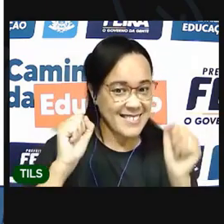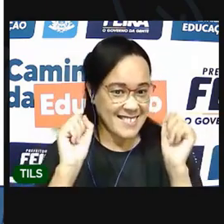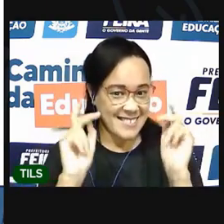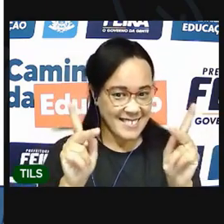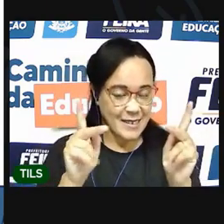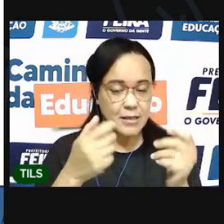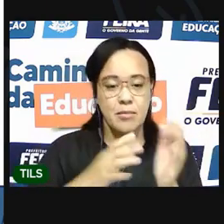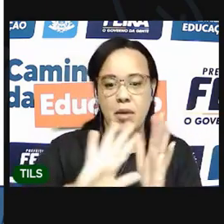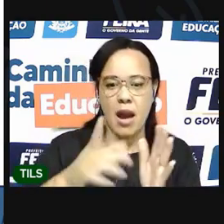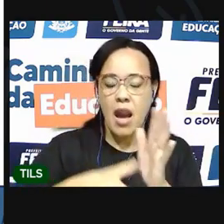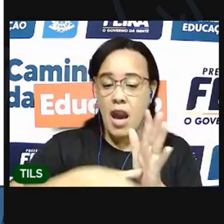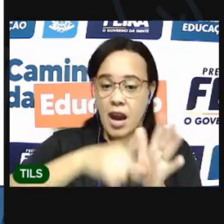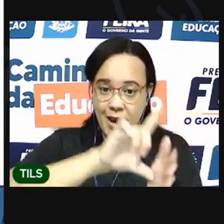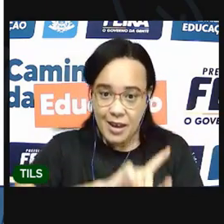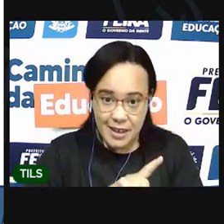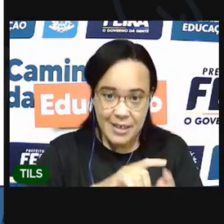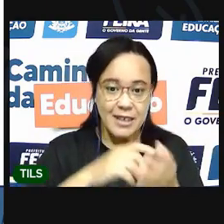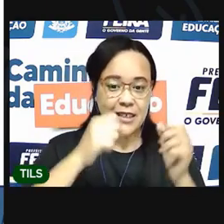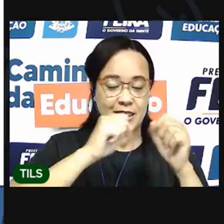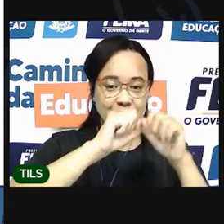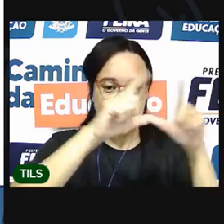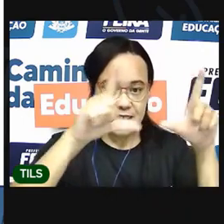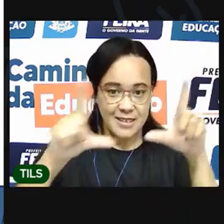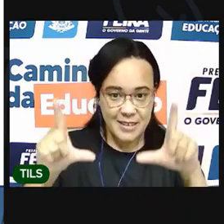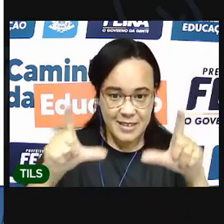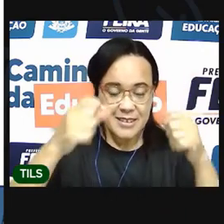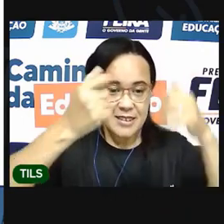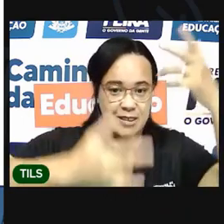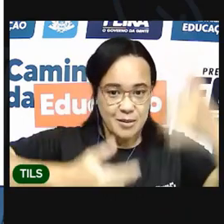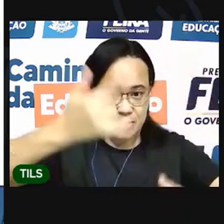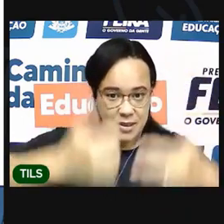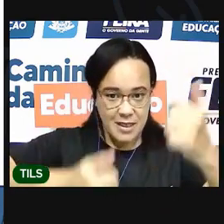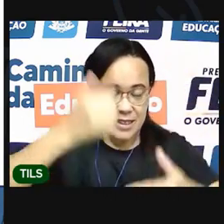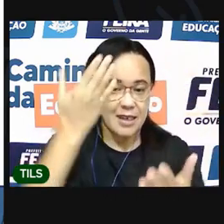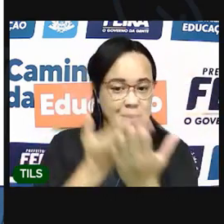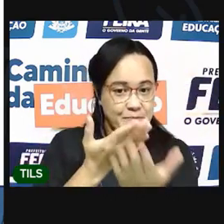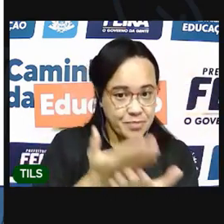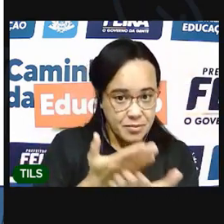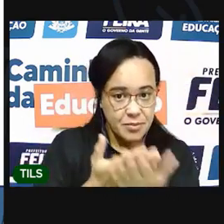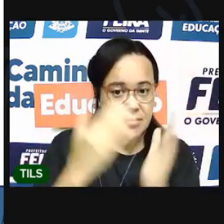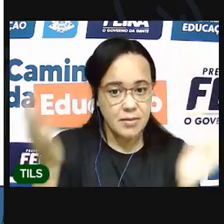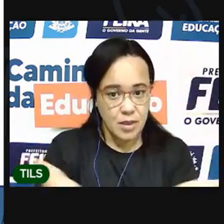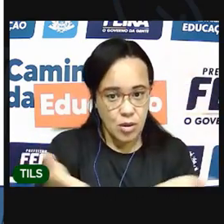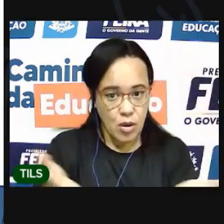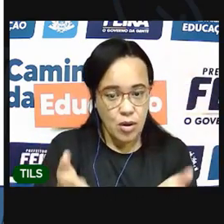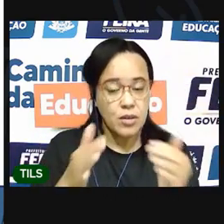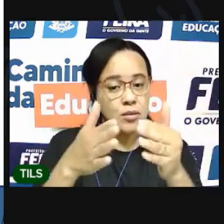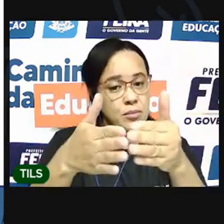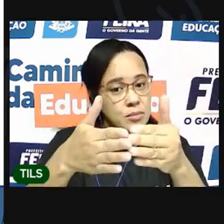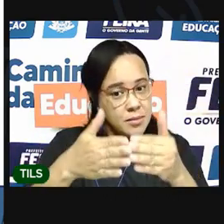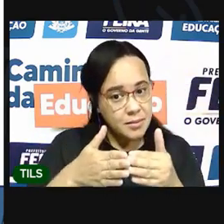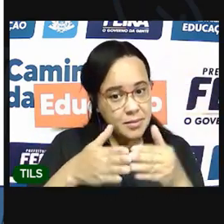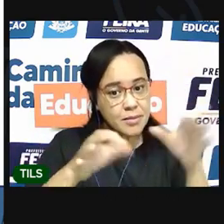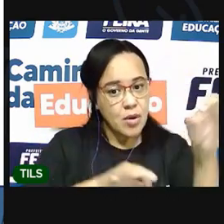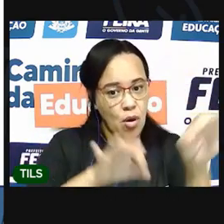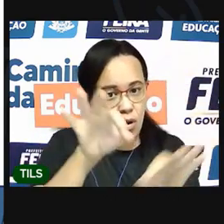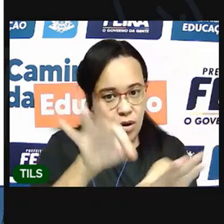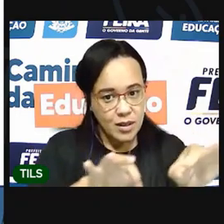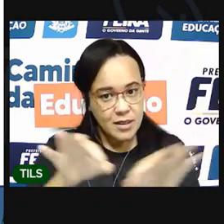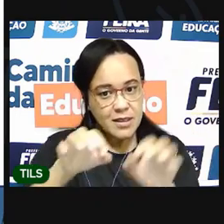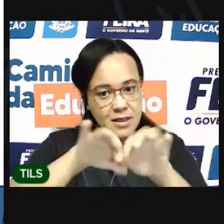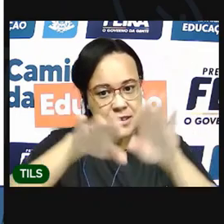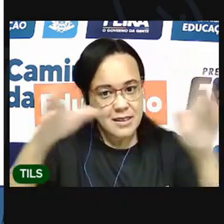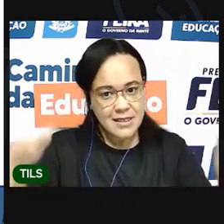Antes de falar o assunto que a gente vai revisar hoje, tá? Eu vou pedir para você organizar o seu espaço.